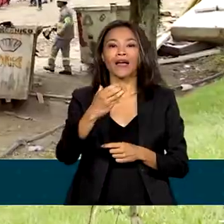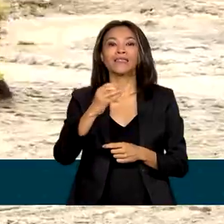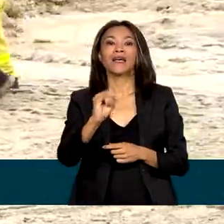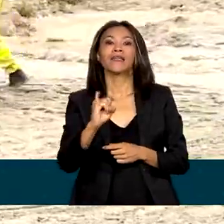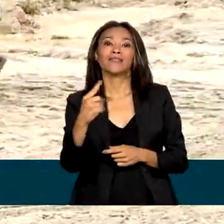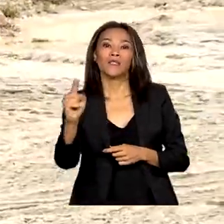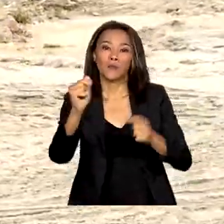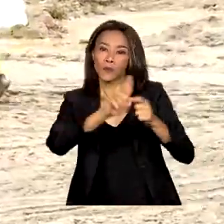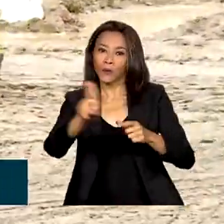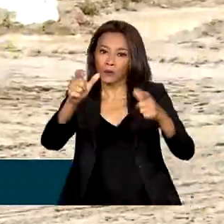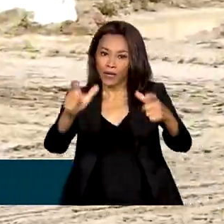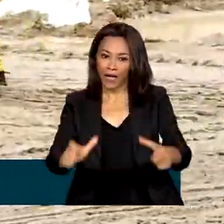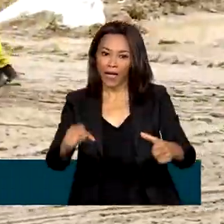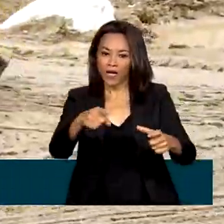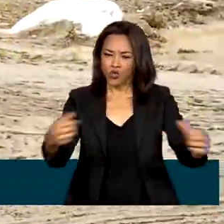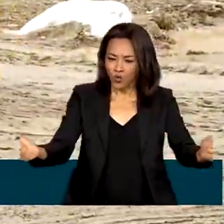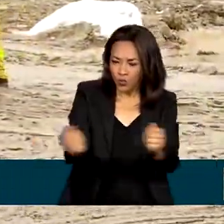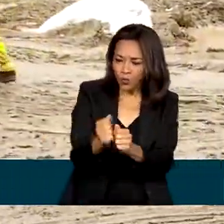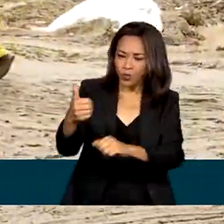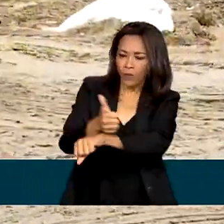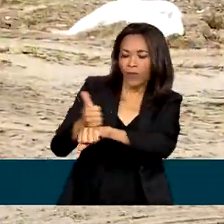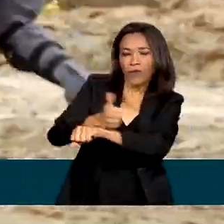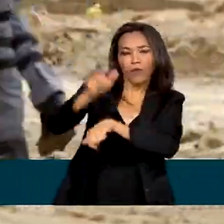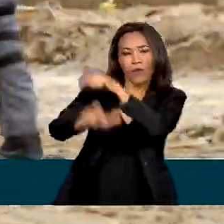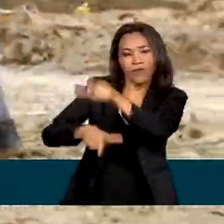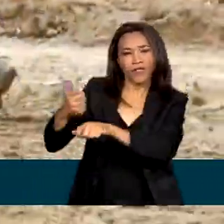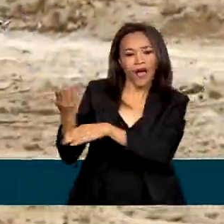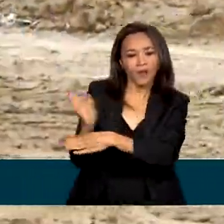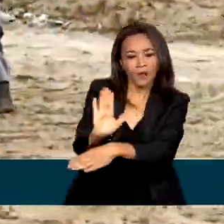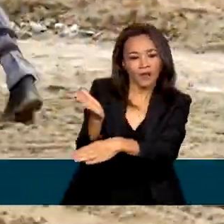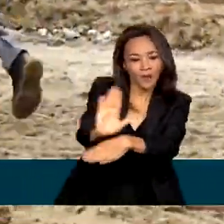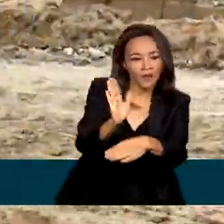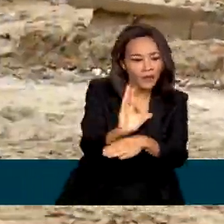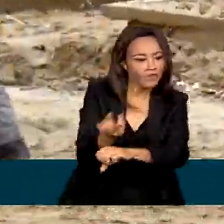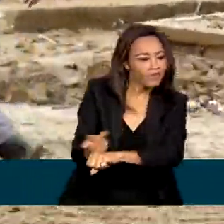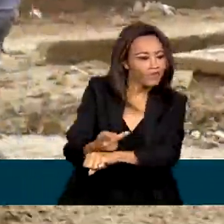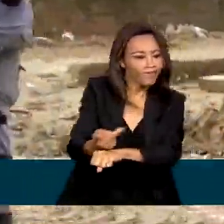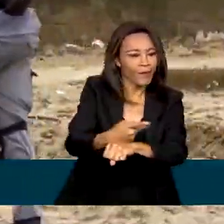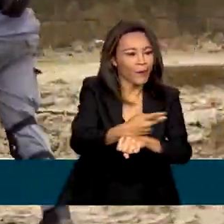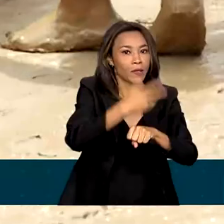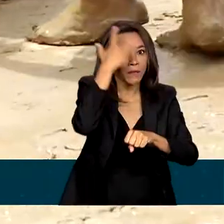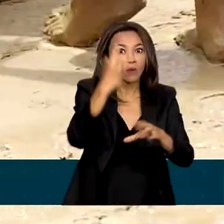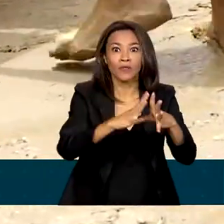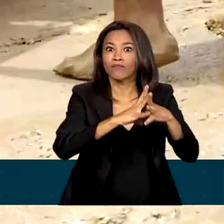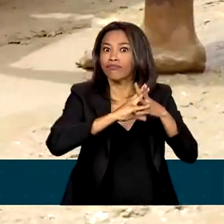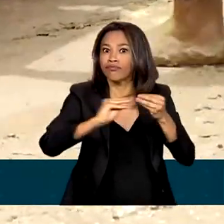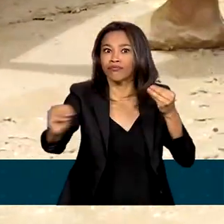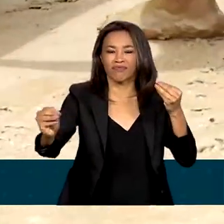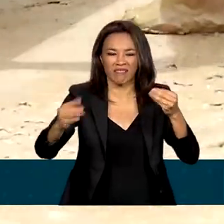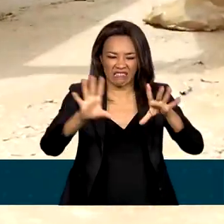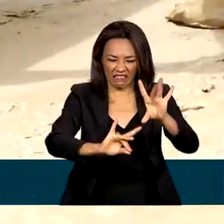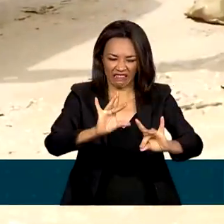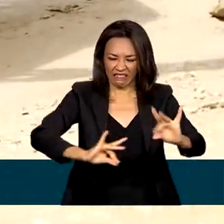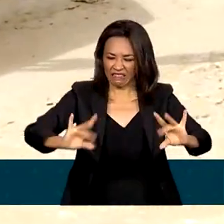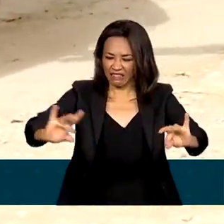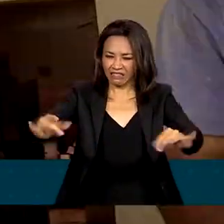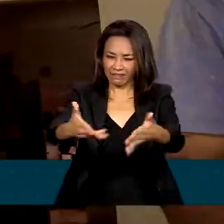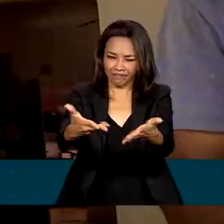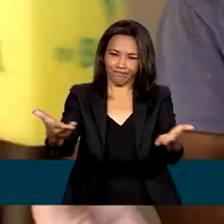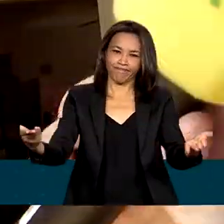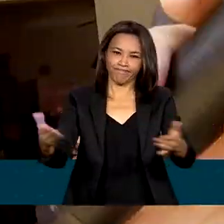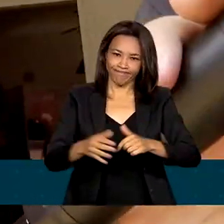voluntários se juntam aos profissionais de resgate na busca por desaparecidos, em meio aos escombros.